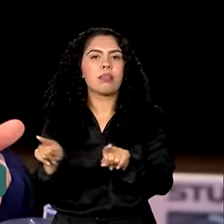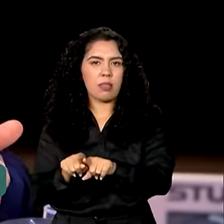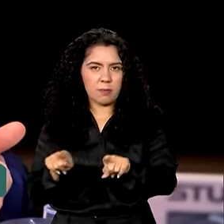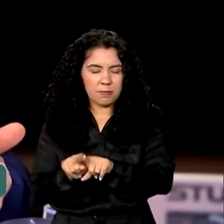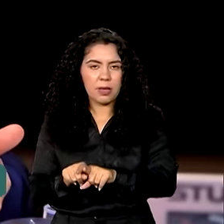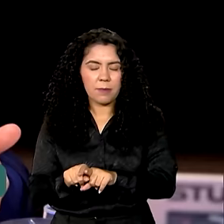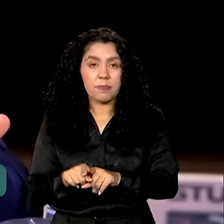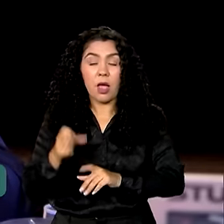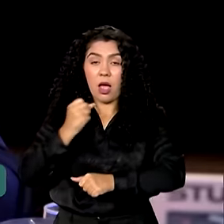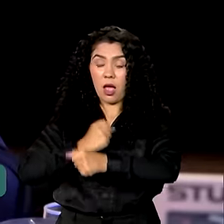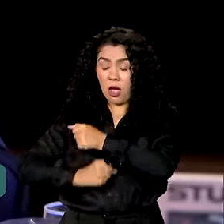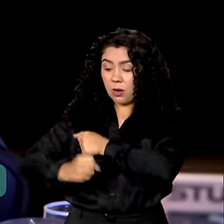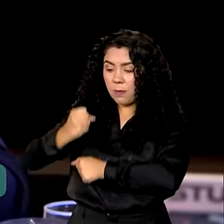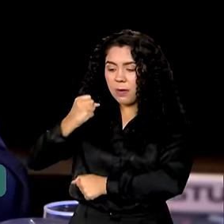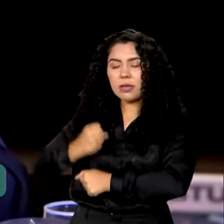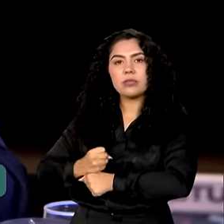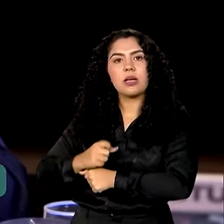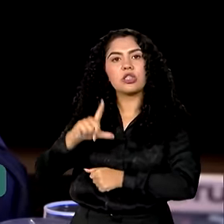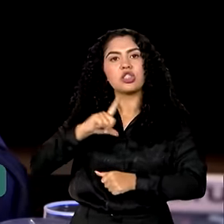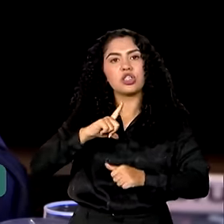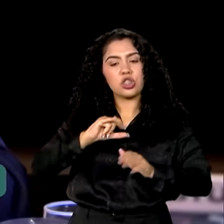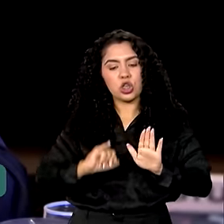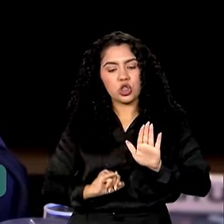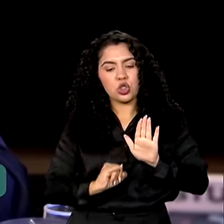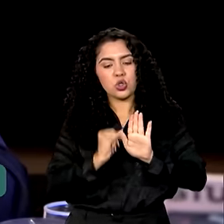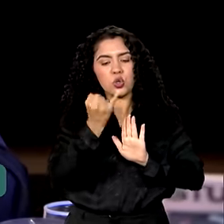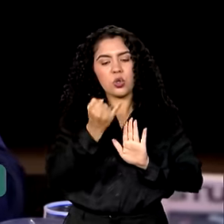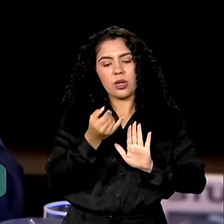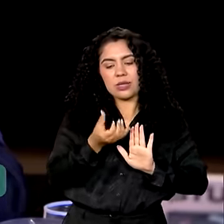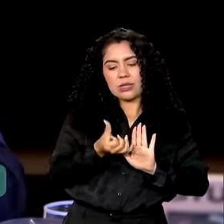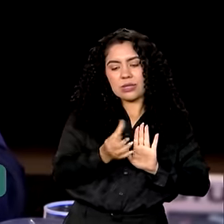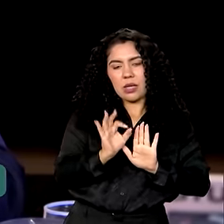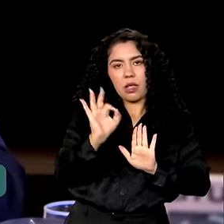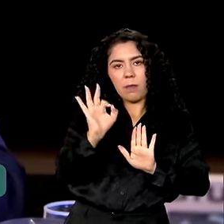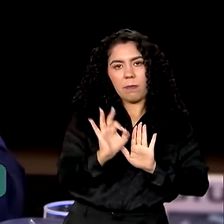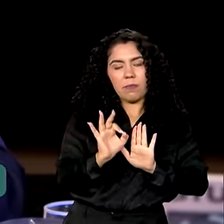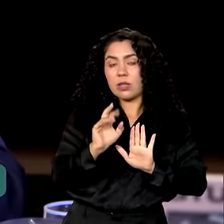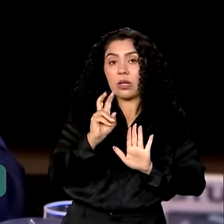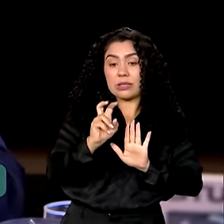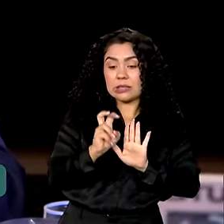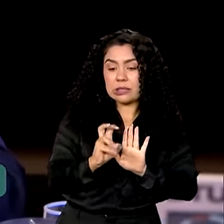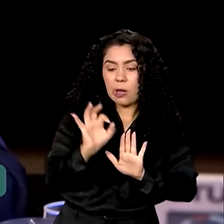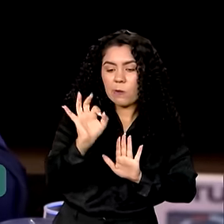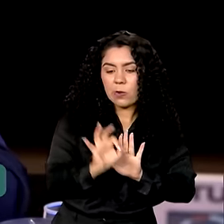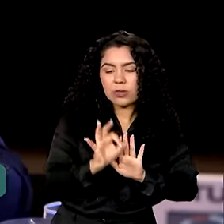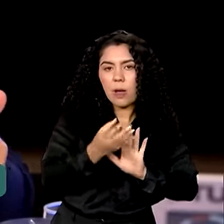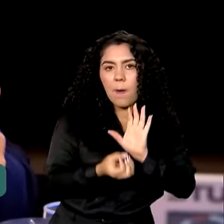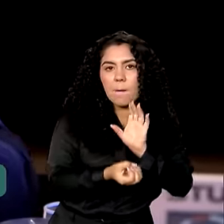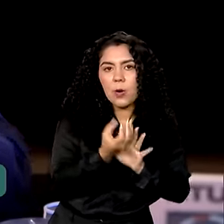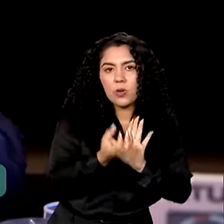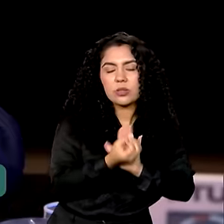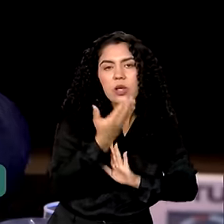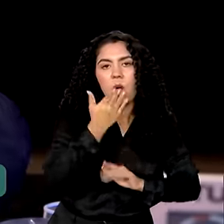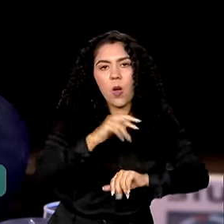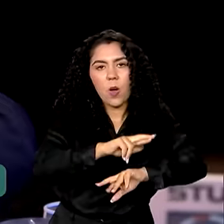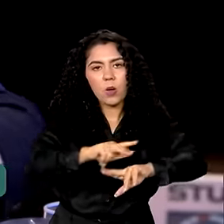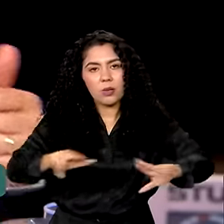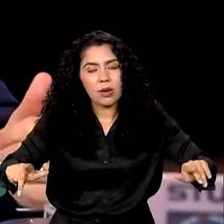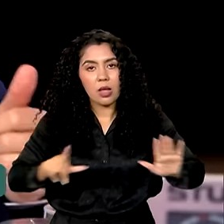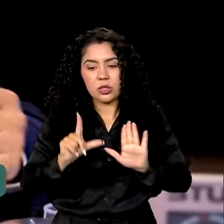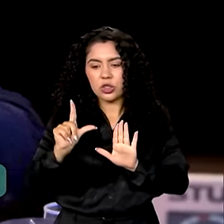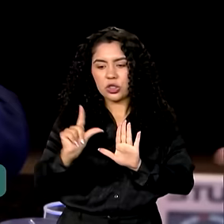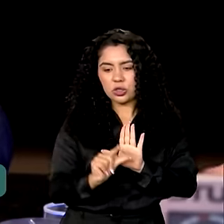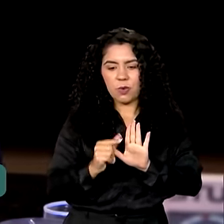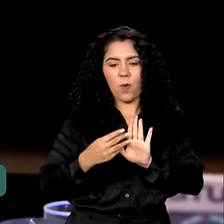começamos no ano passado com juros de 6%, de 5% para a produção de alimentos. E diminuímos para 4